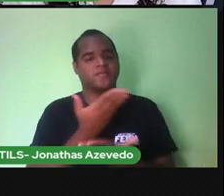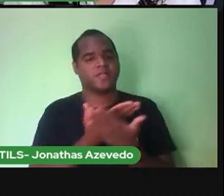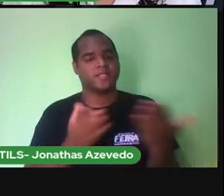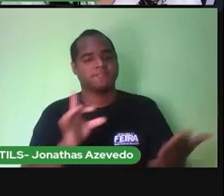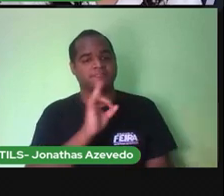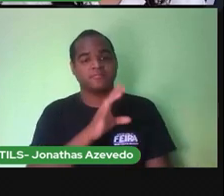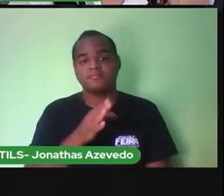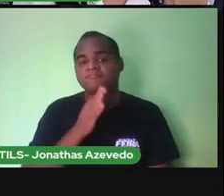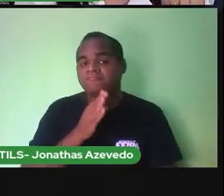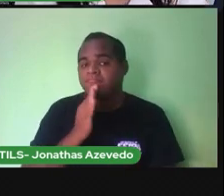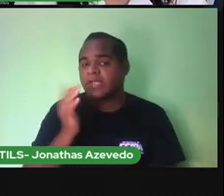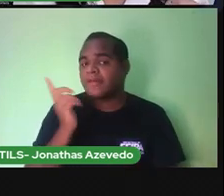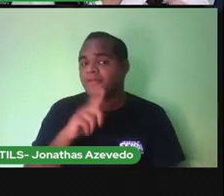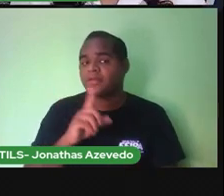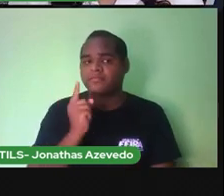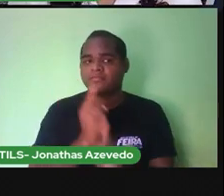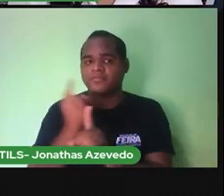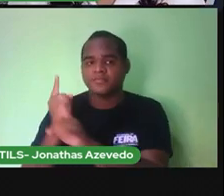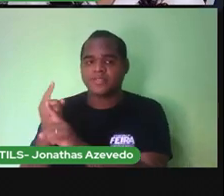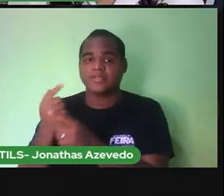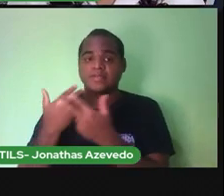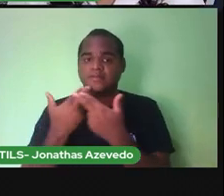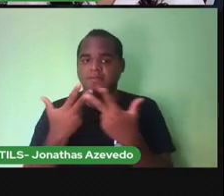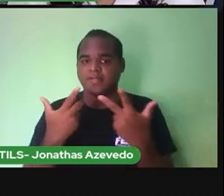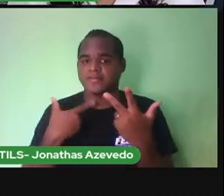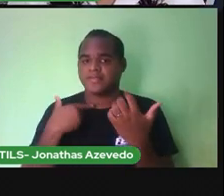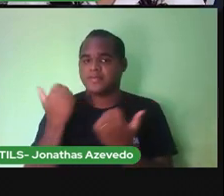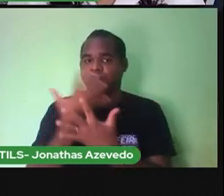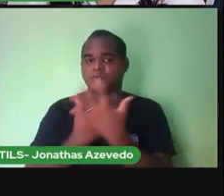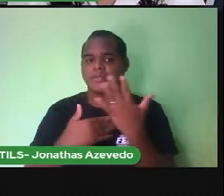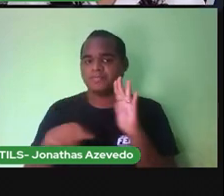identificar que cantiga é essa?